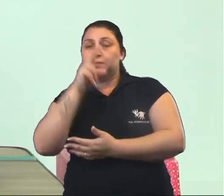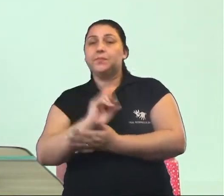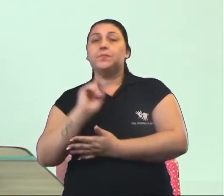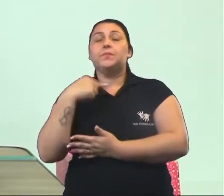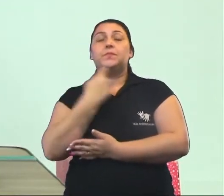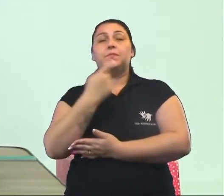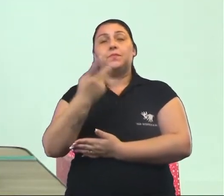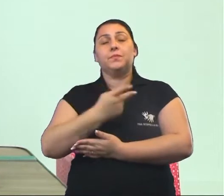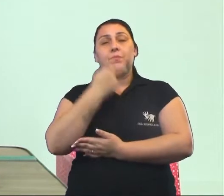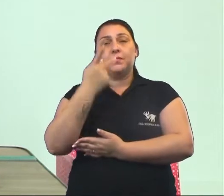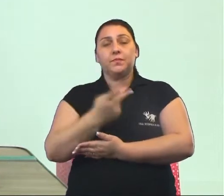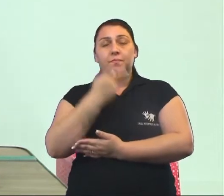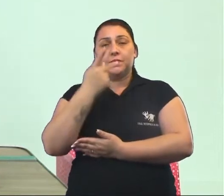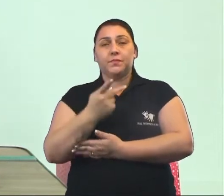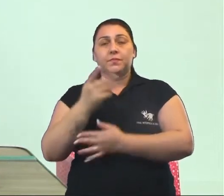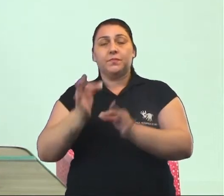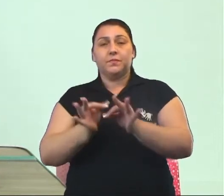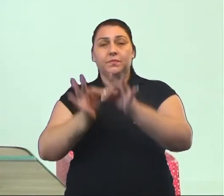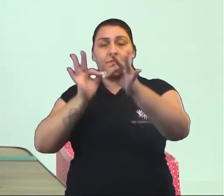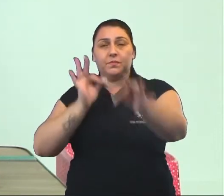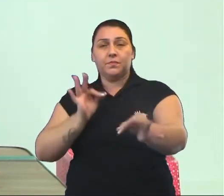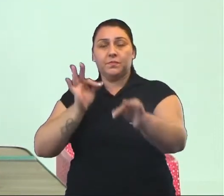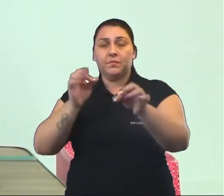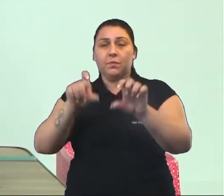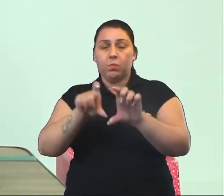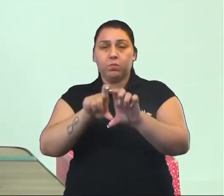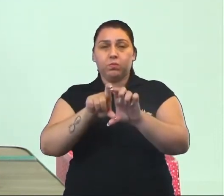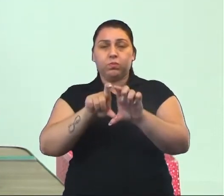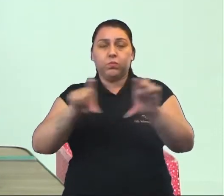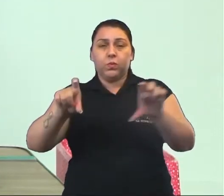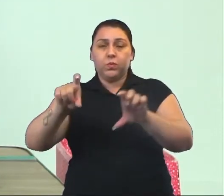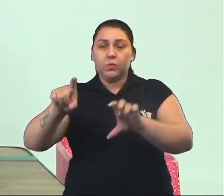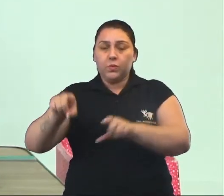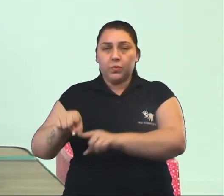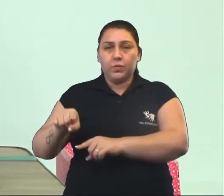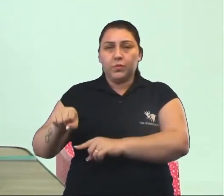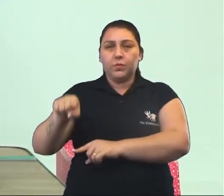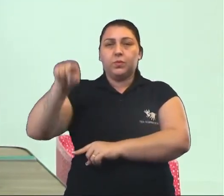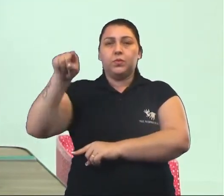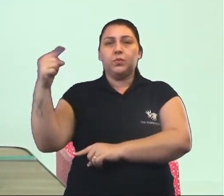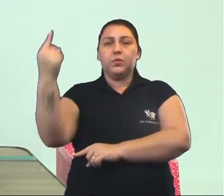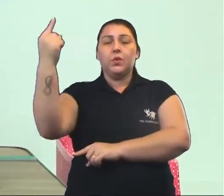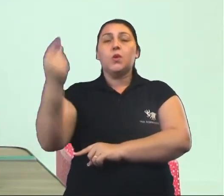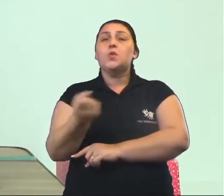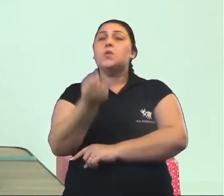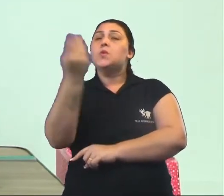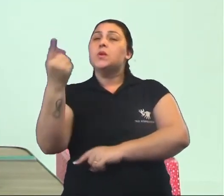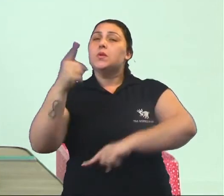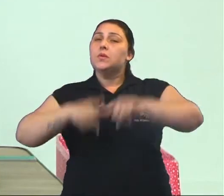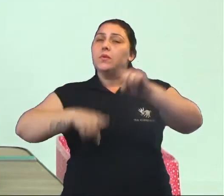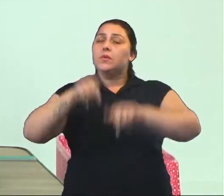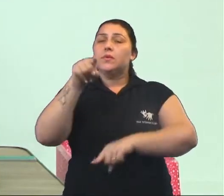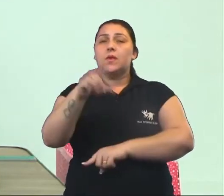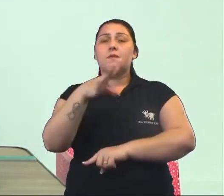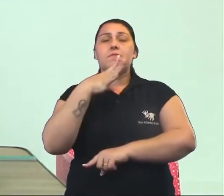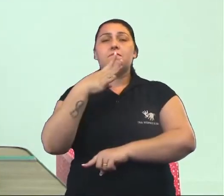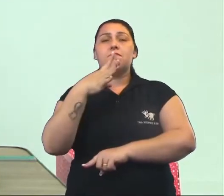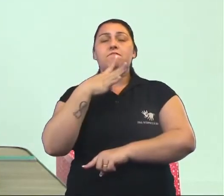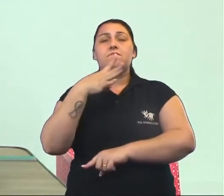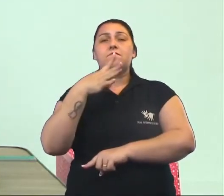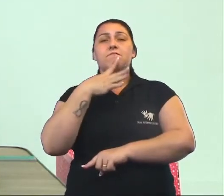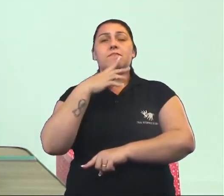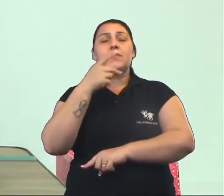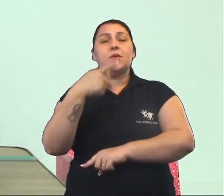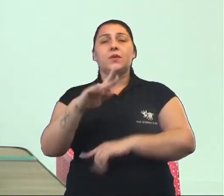Nós estamos falando de comprimento, largura e altura. Quantos objetos você conhece que te